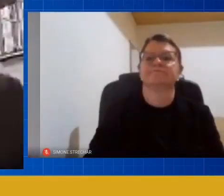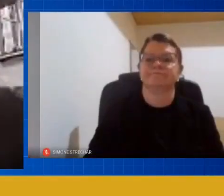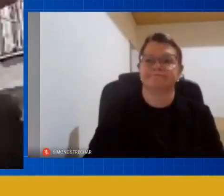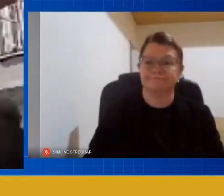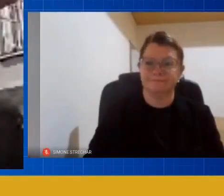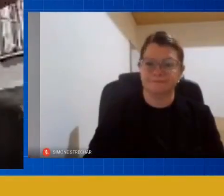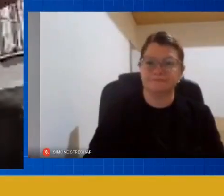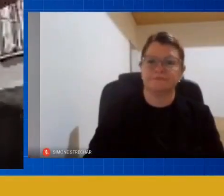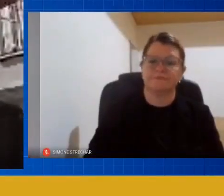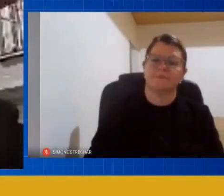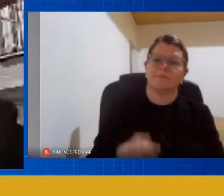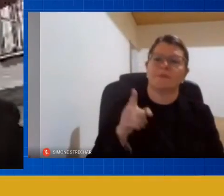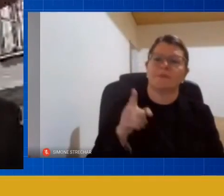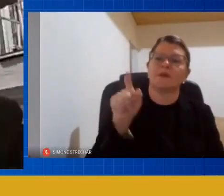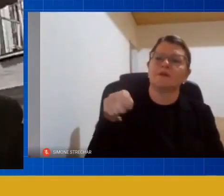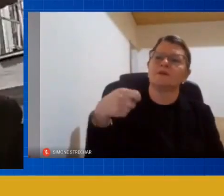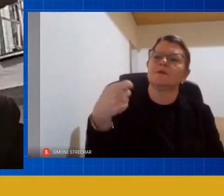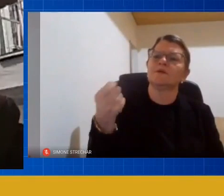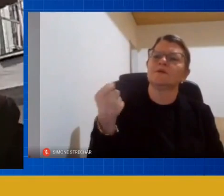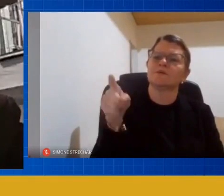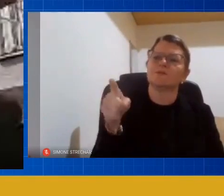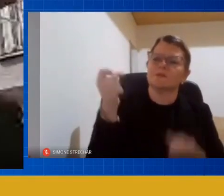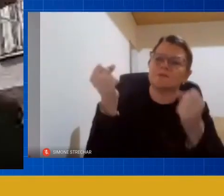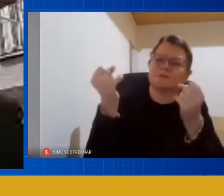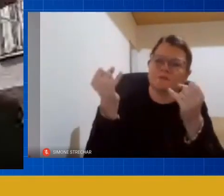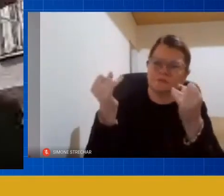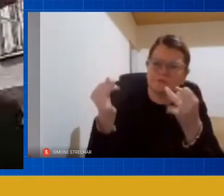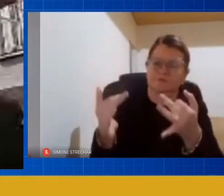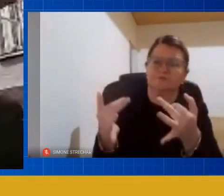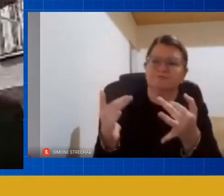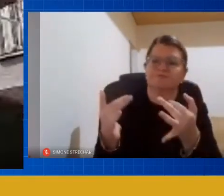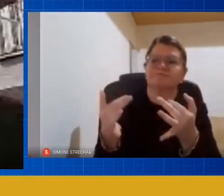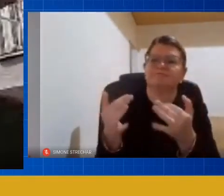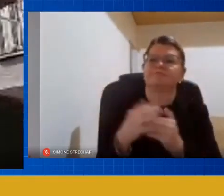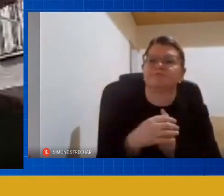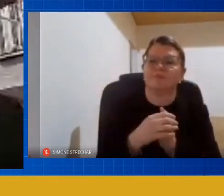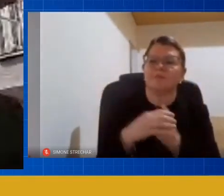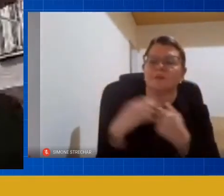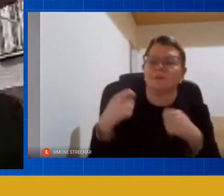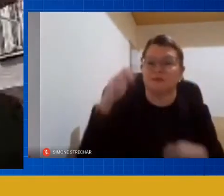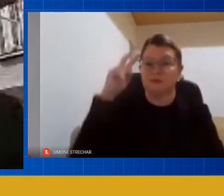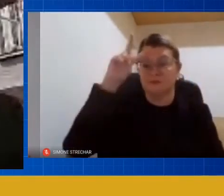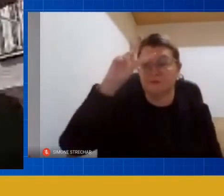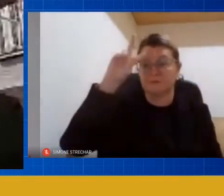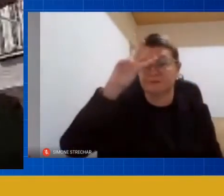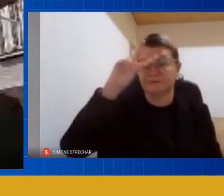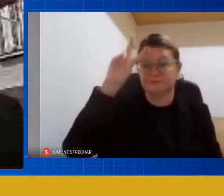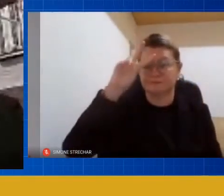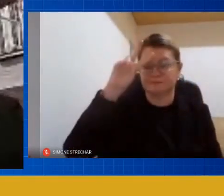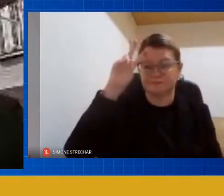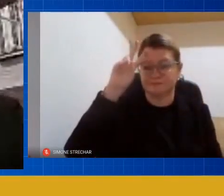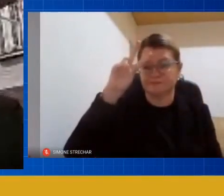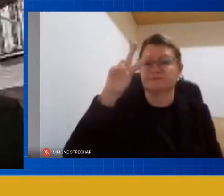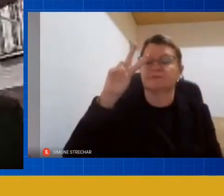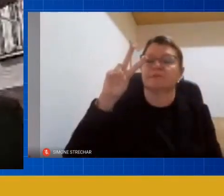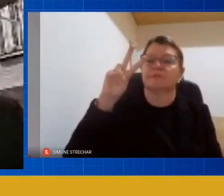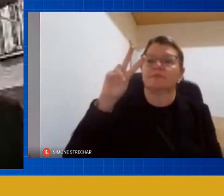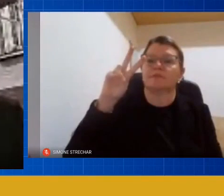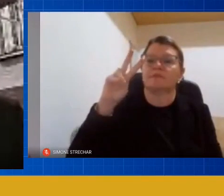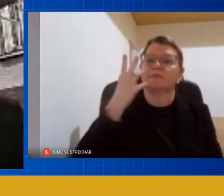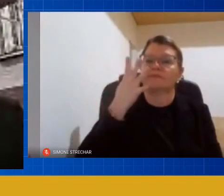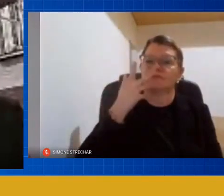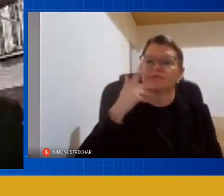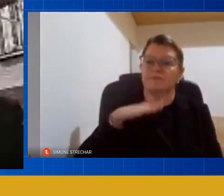uma questão acho que importante da gente lembrar é que assim na educação